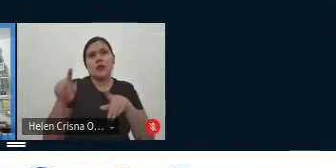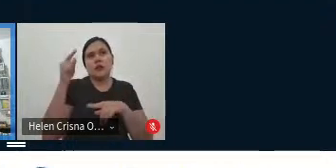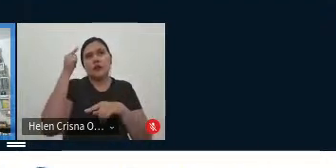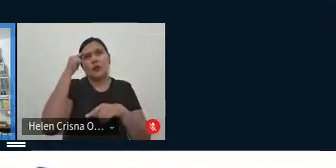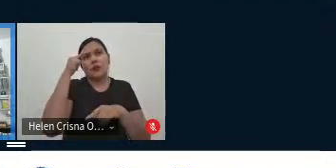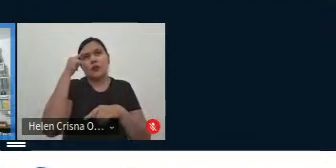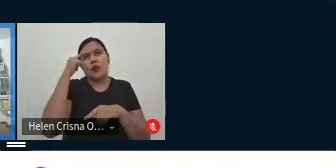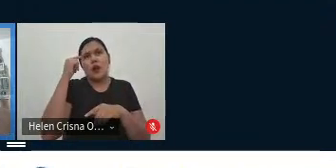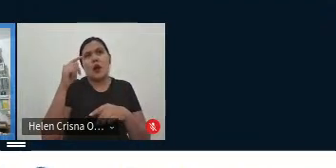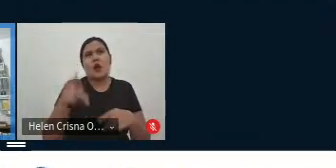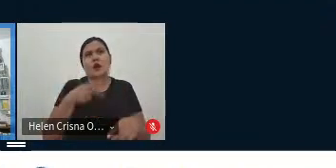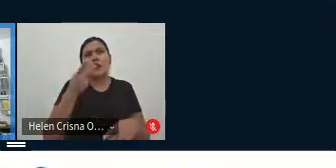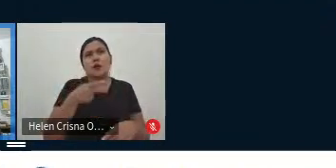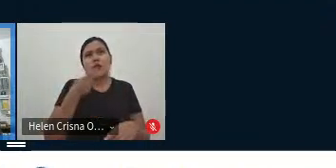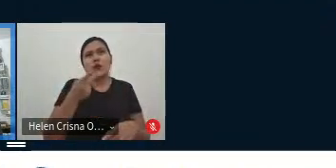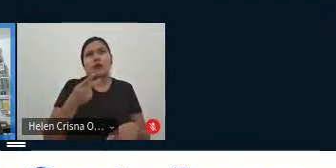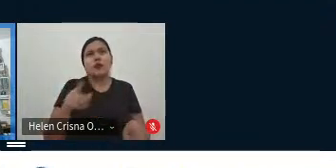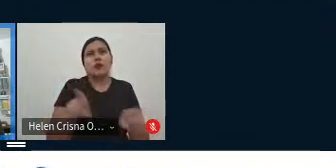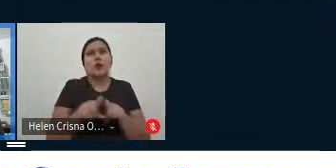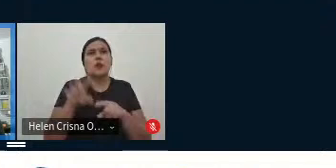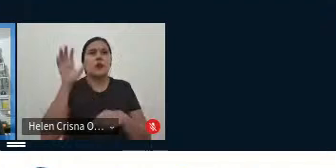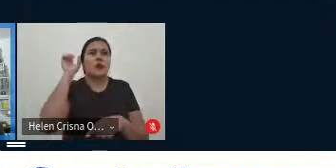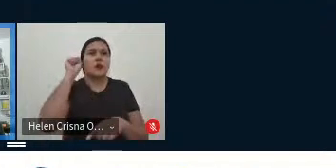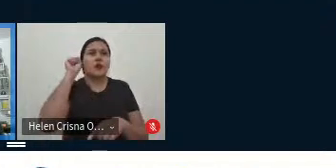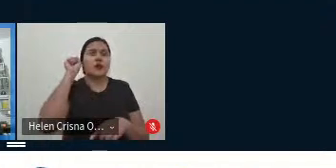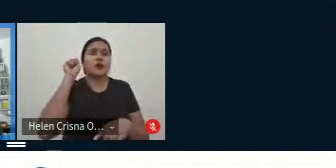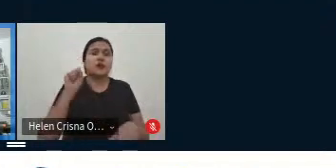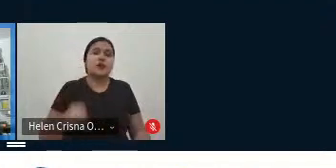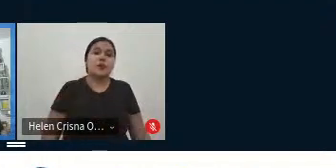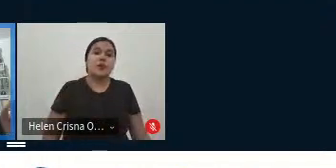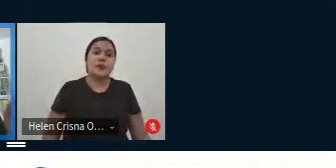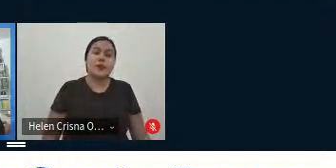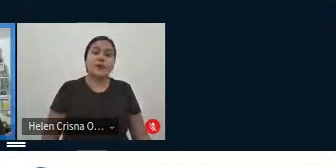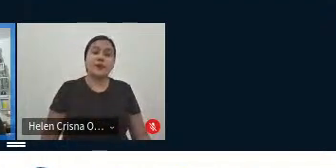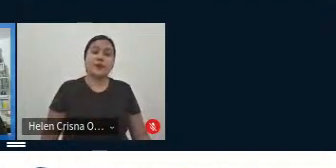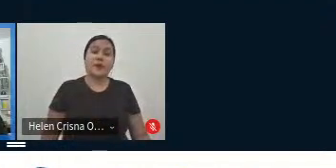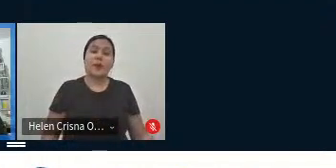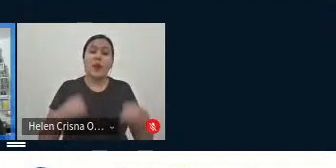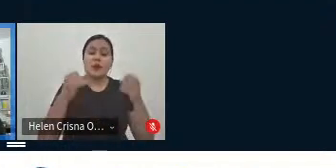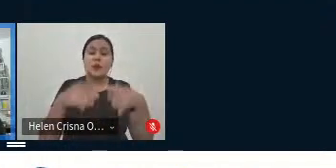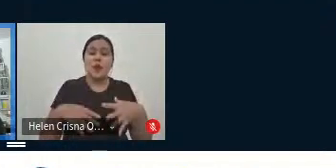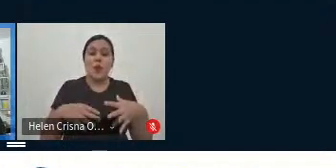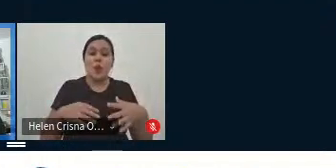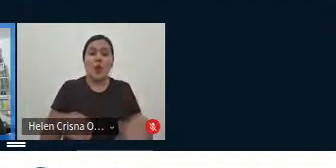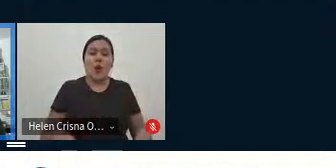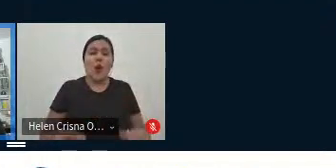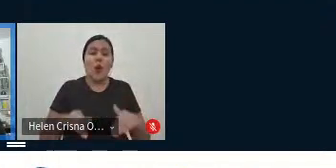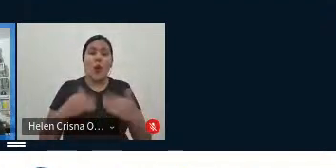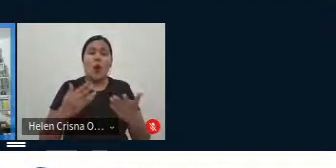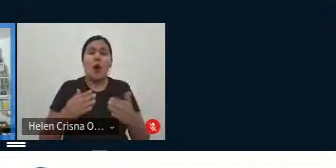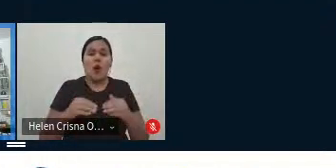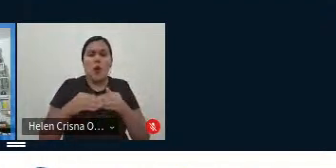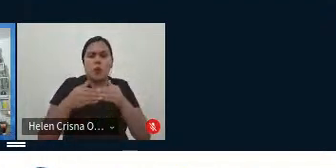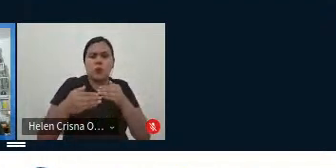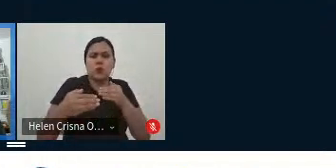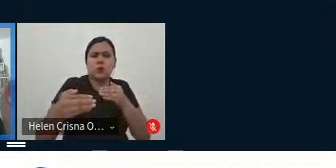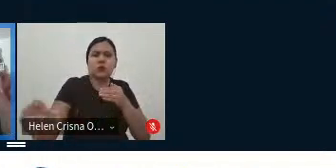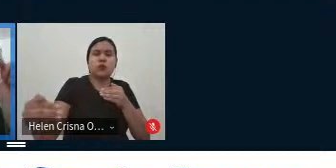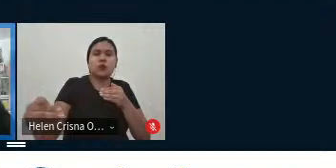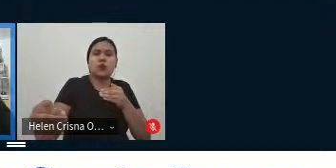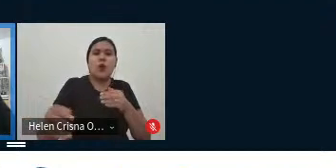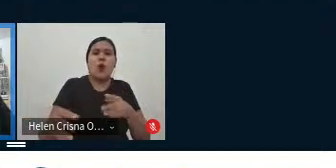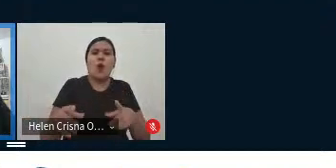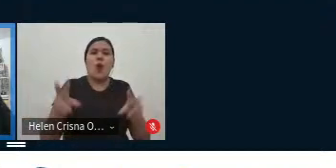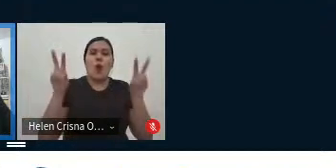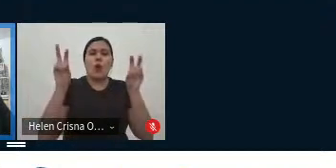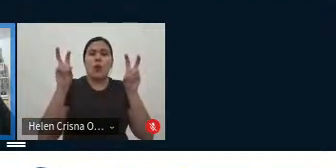do falante e do ouvinte? E aí ele fala, quanto mais extenso for o modificador e quanto mais o assunto